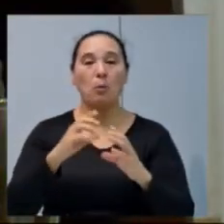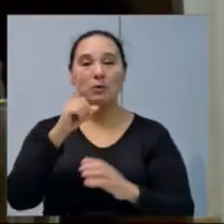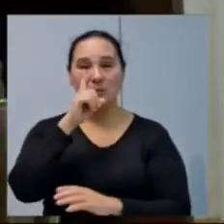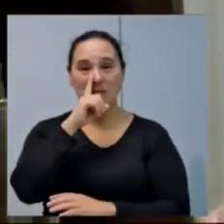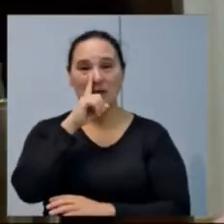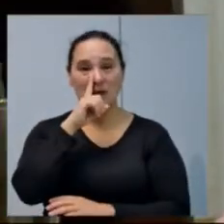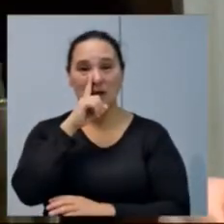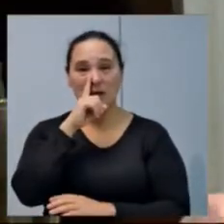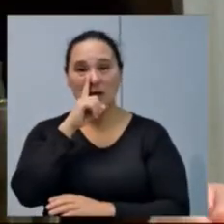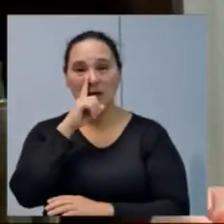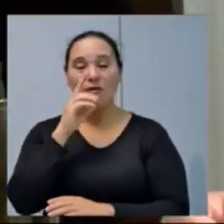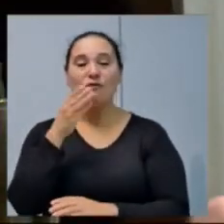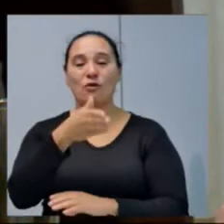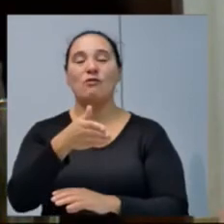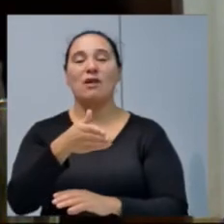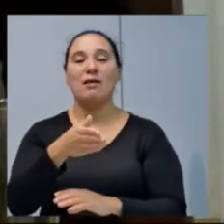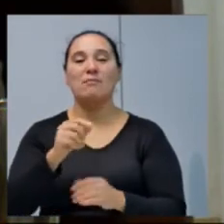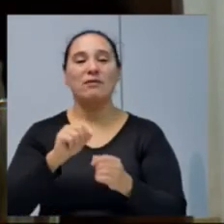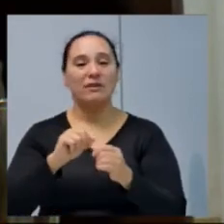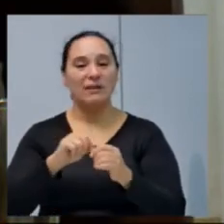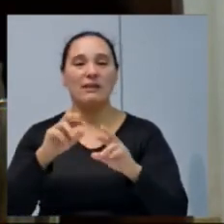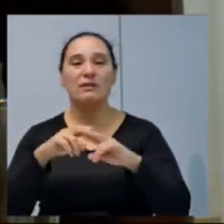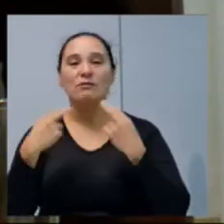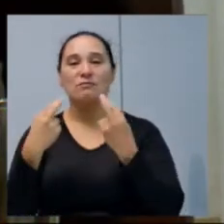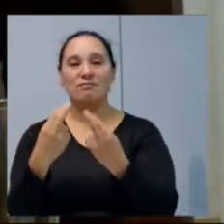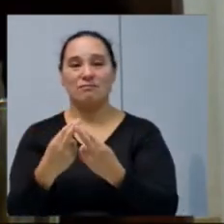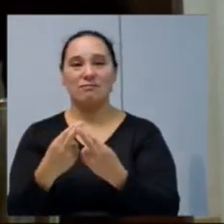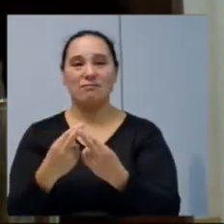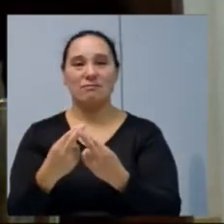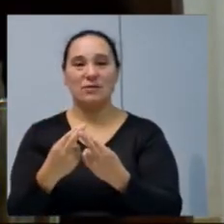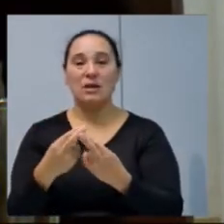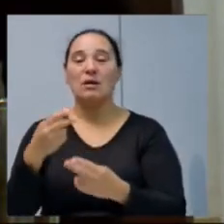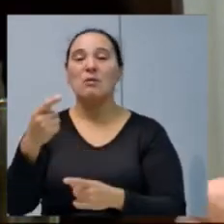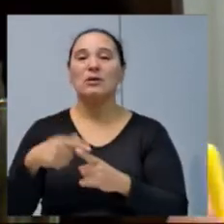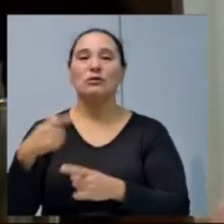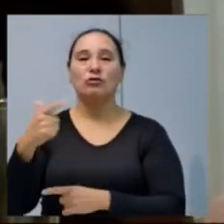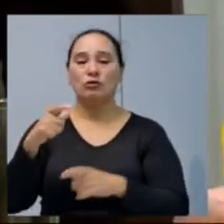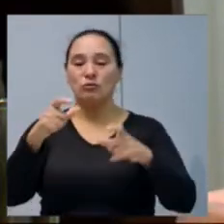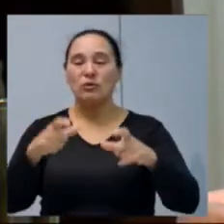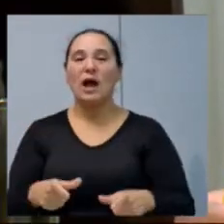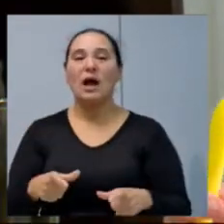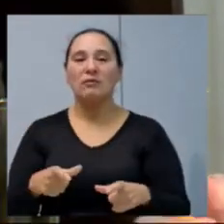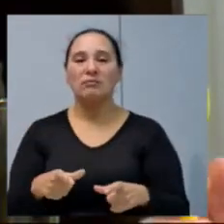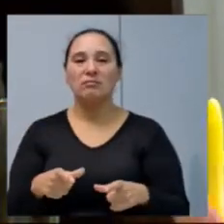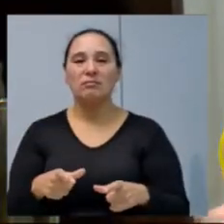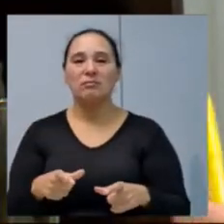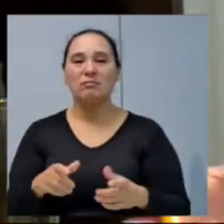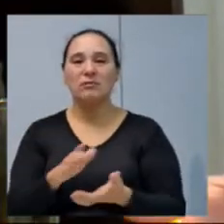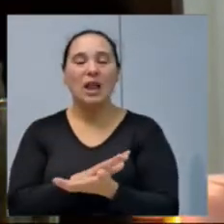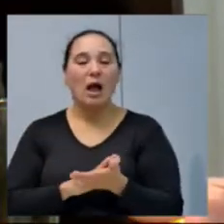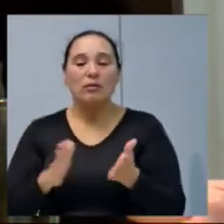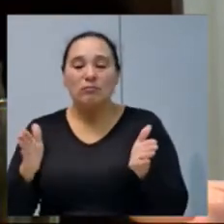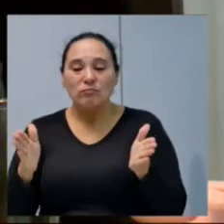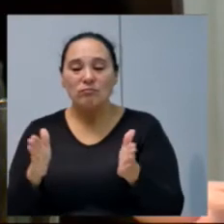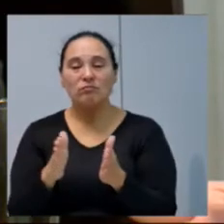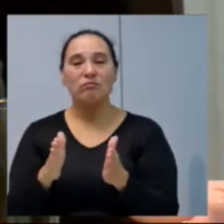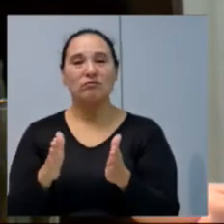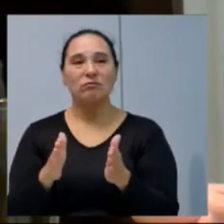e ocuparam para fazer as reuniões que aí não tinha um lugar, não tinha espaço, um espaço menor que